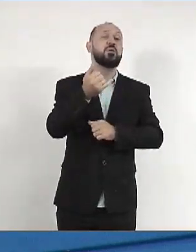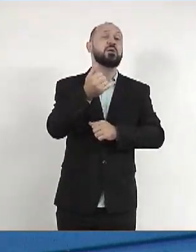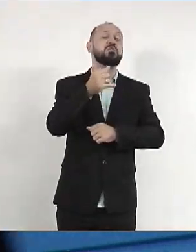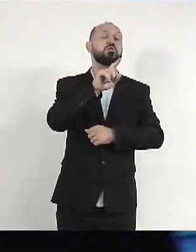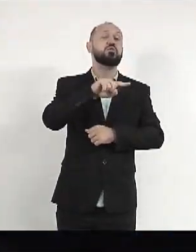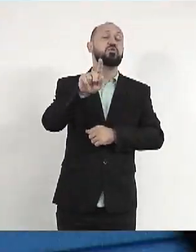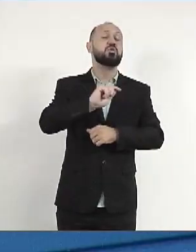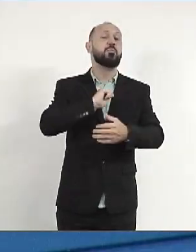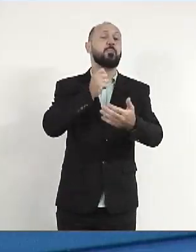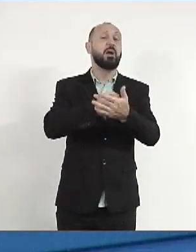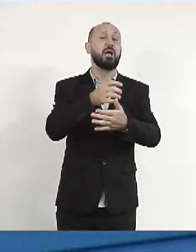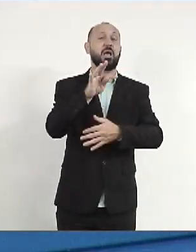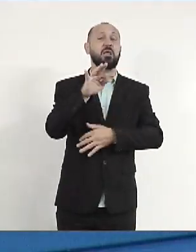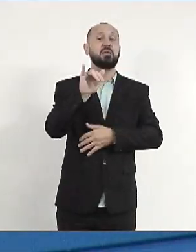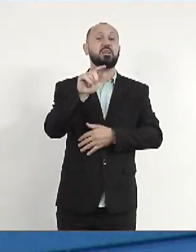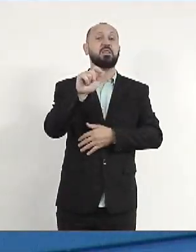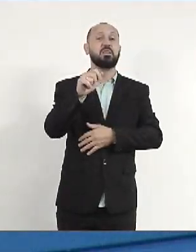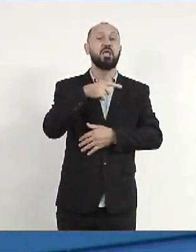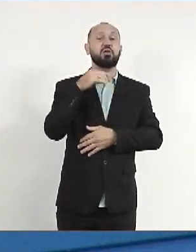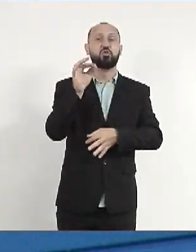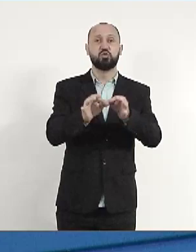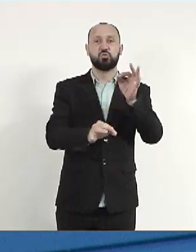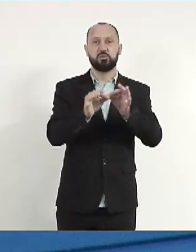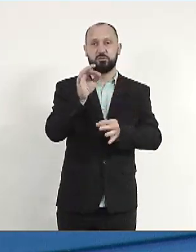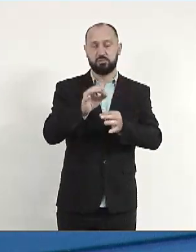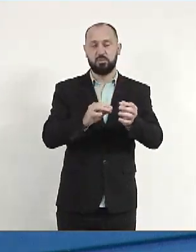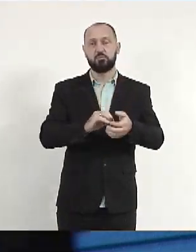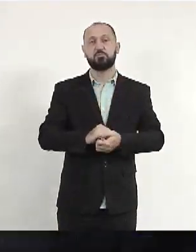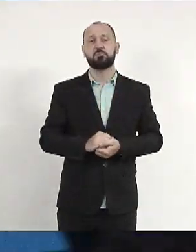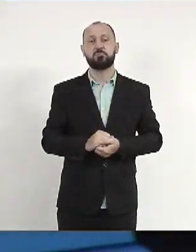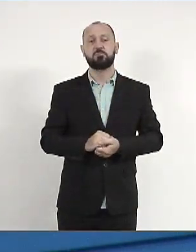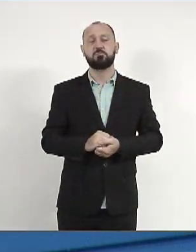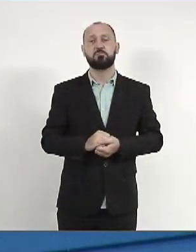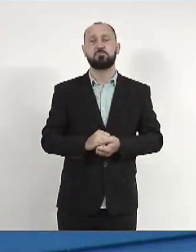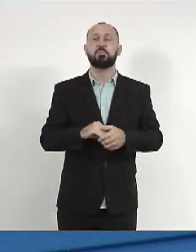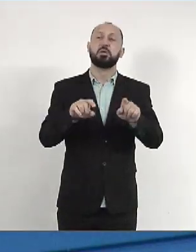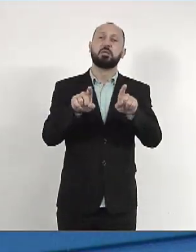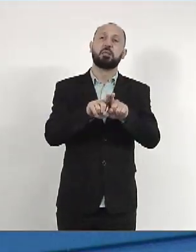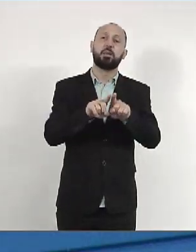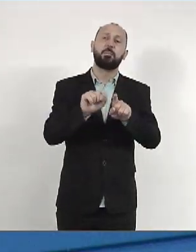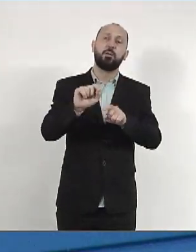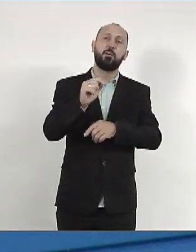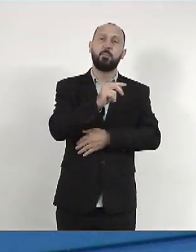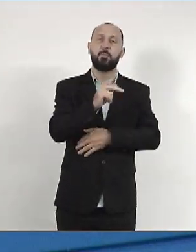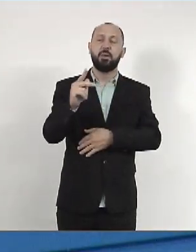isenção de taxas judiciais. Também, senhor presidente,